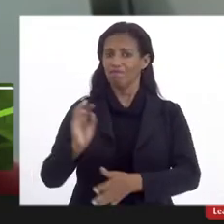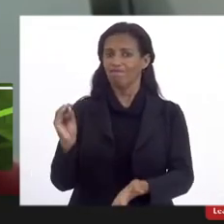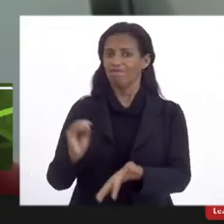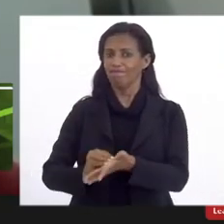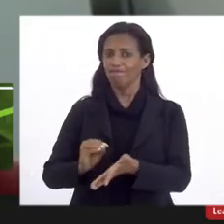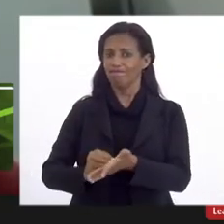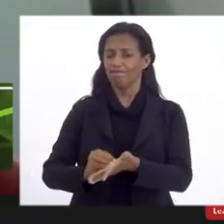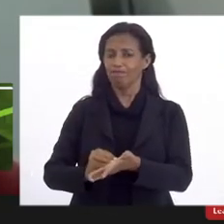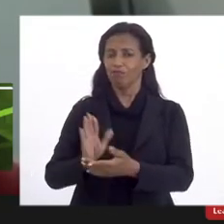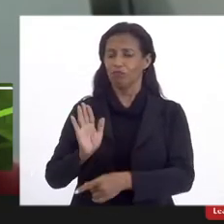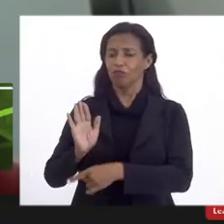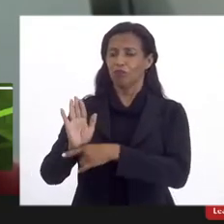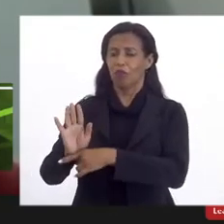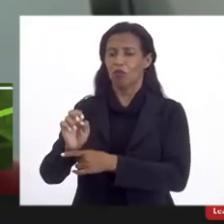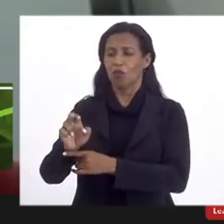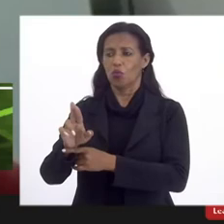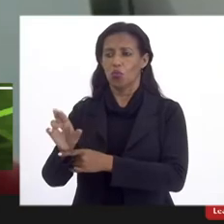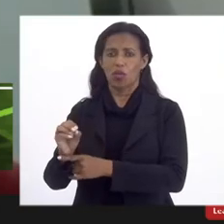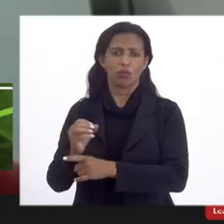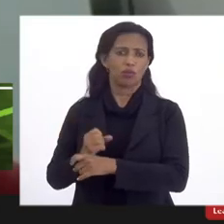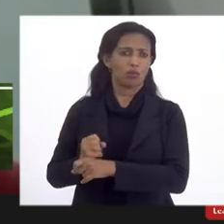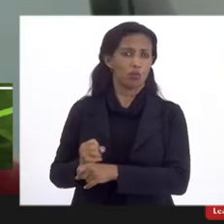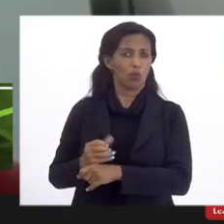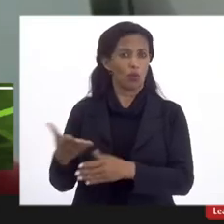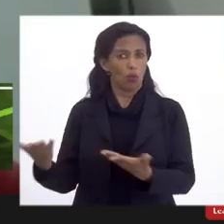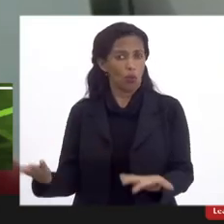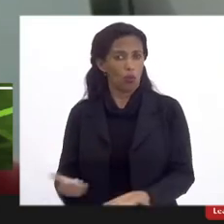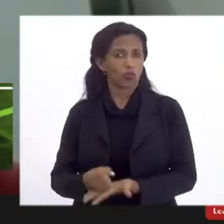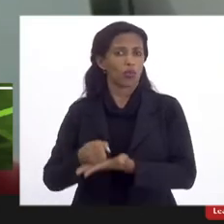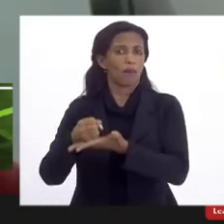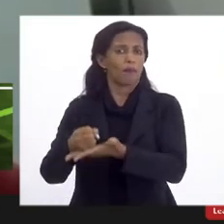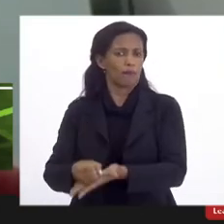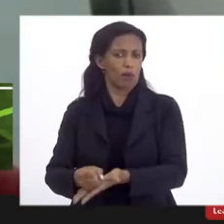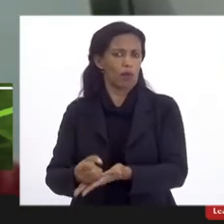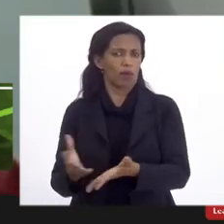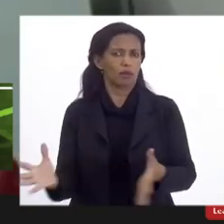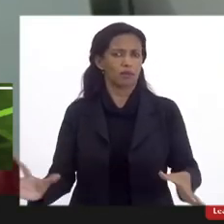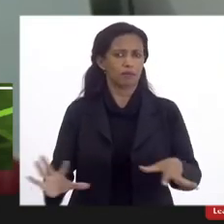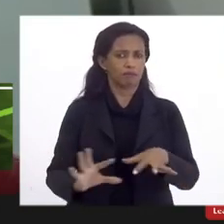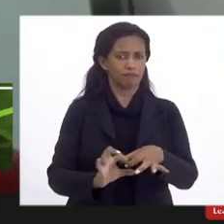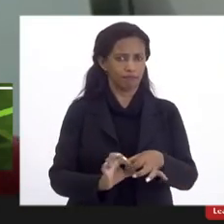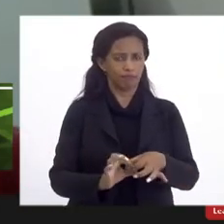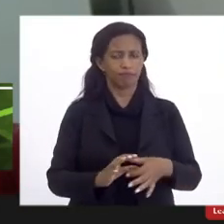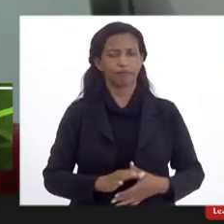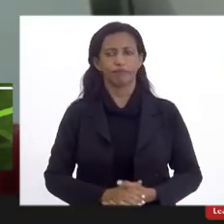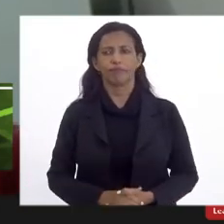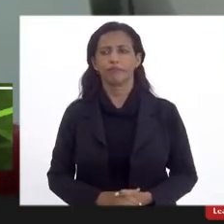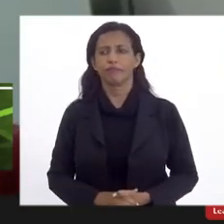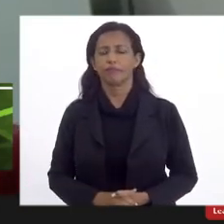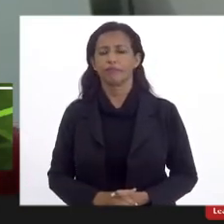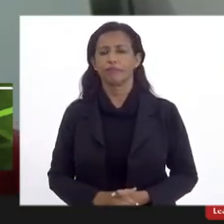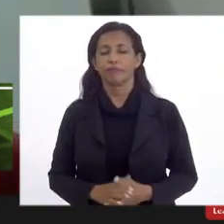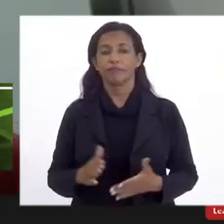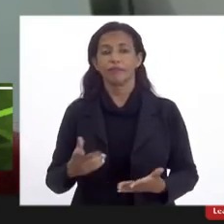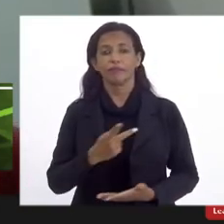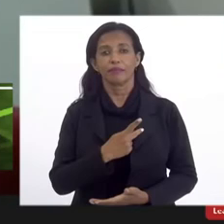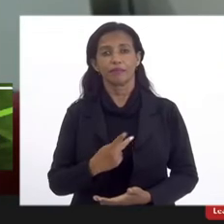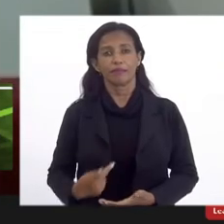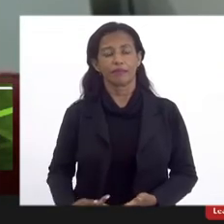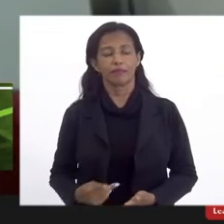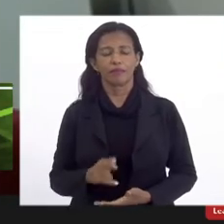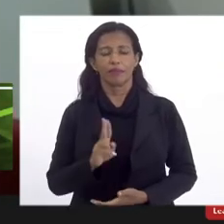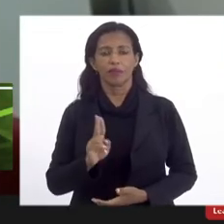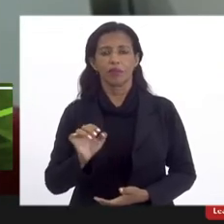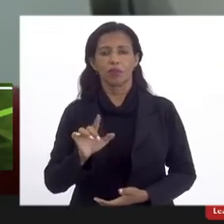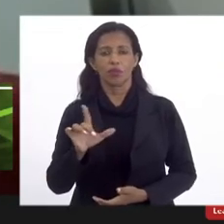ao ESO durante esses anos, hoje apoia essa incorporação. Sr. Presidente, a